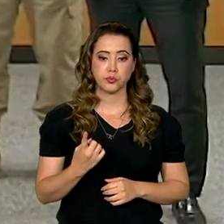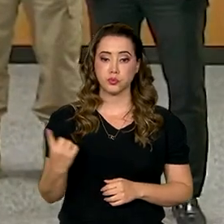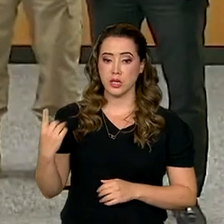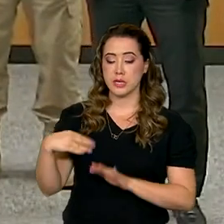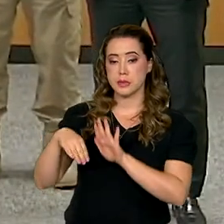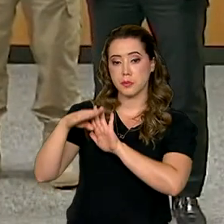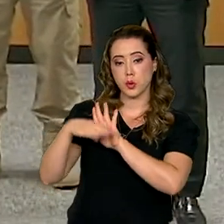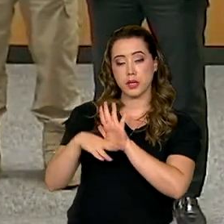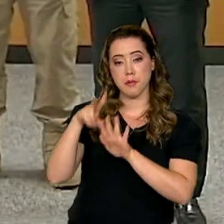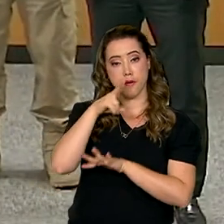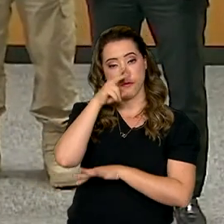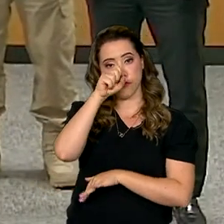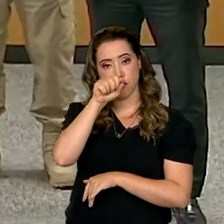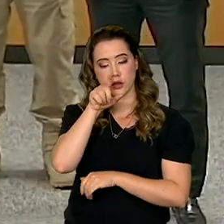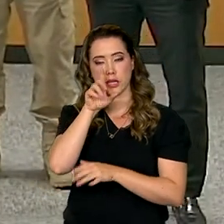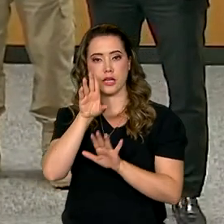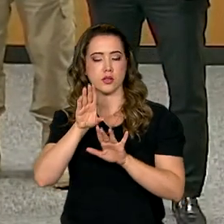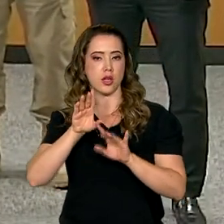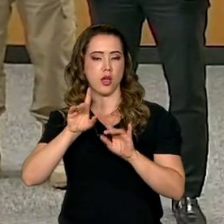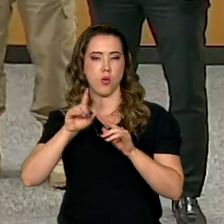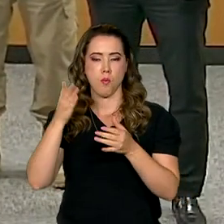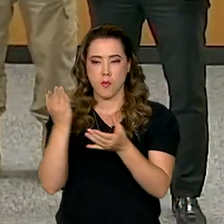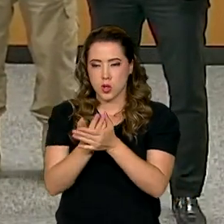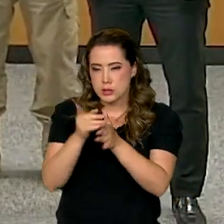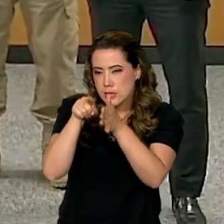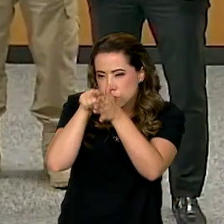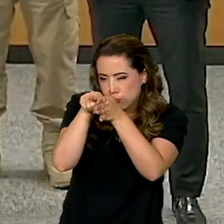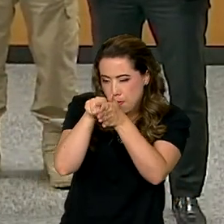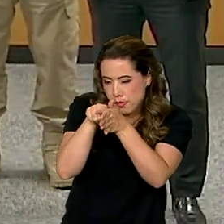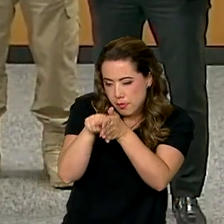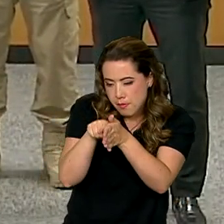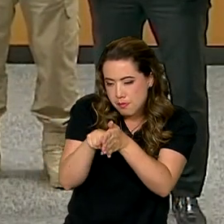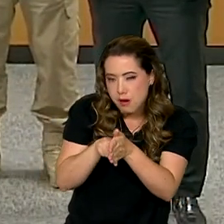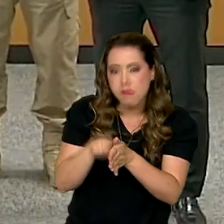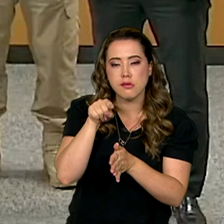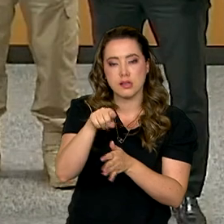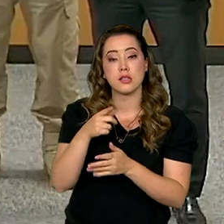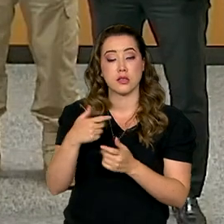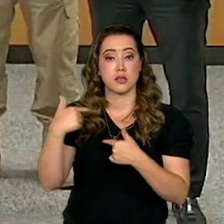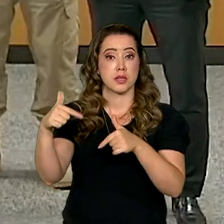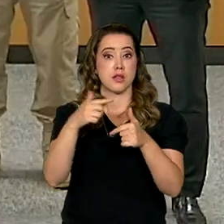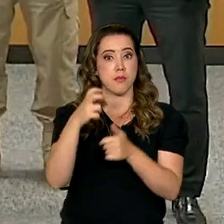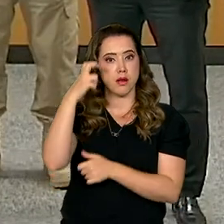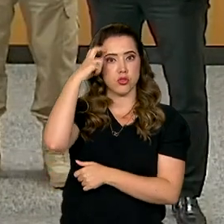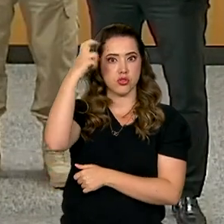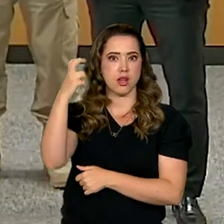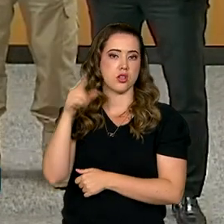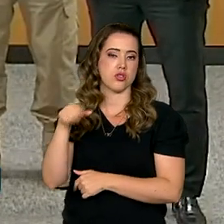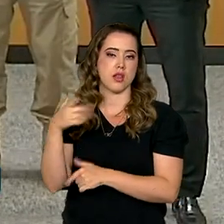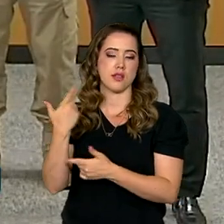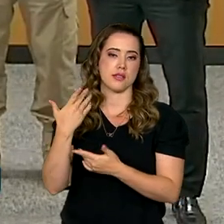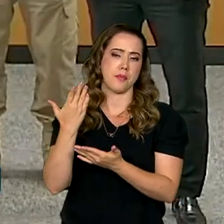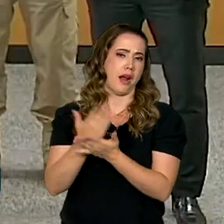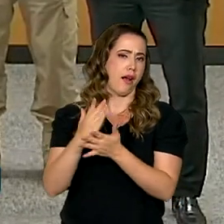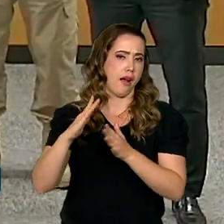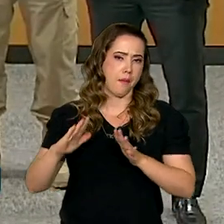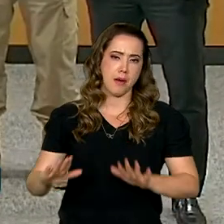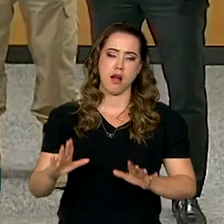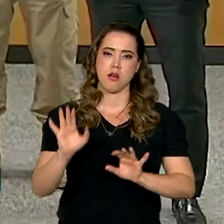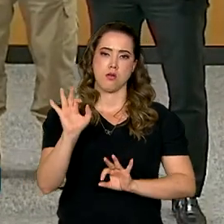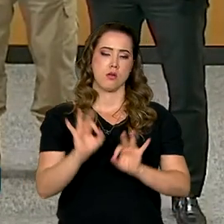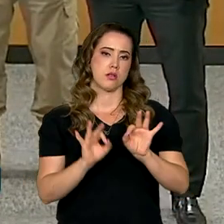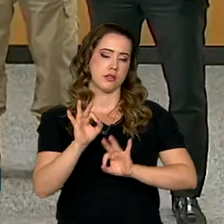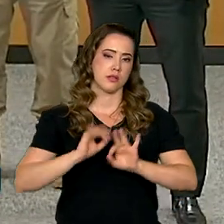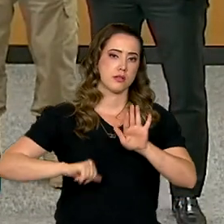fortalecimento da investigação criminal e atividade de inteligência a fim de desarticular as